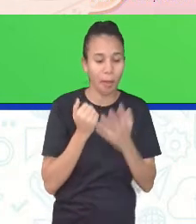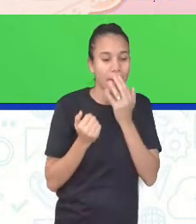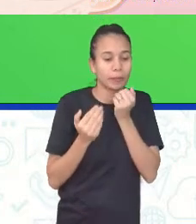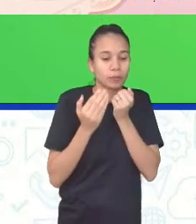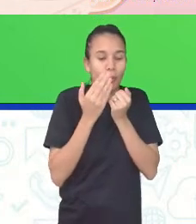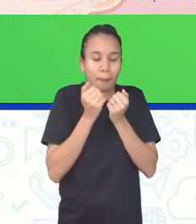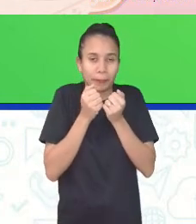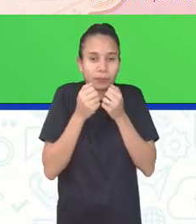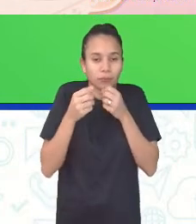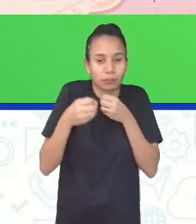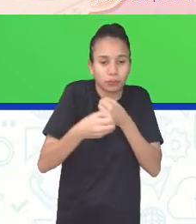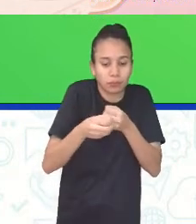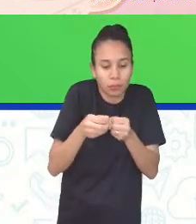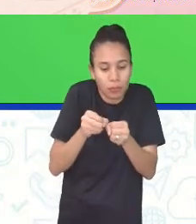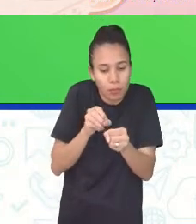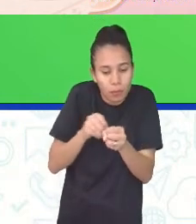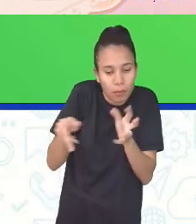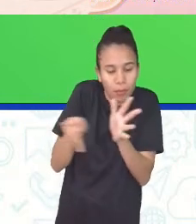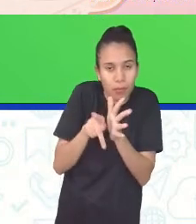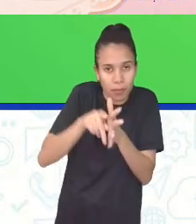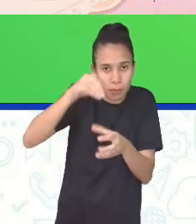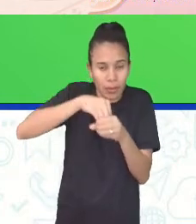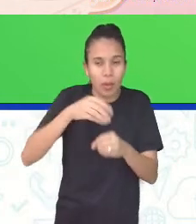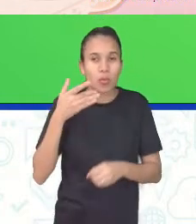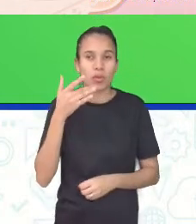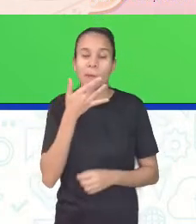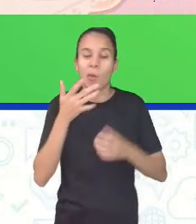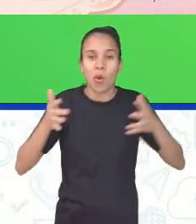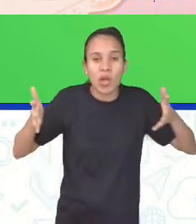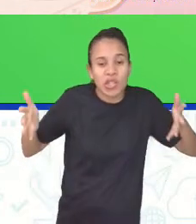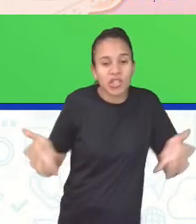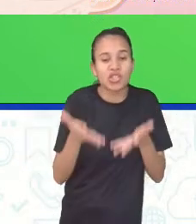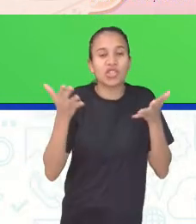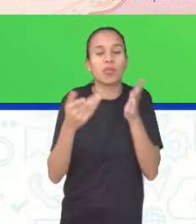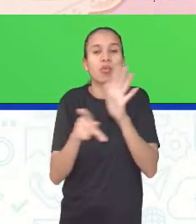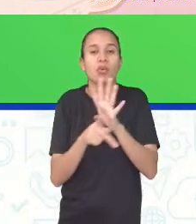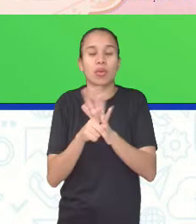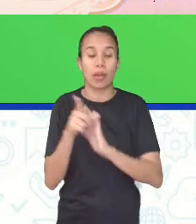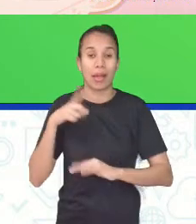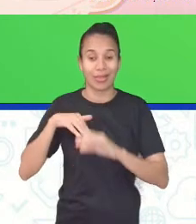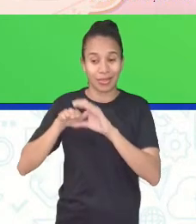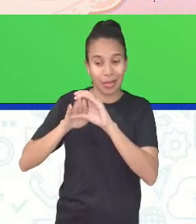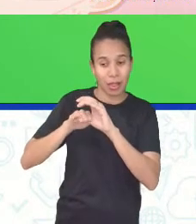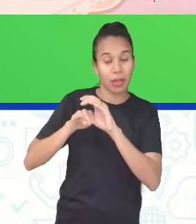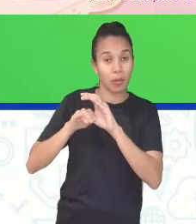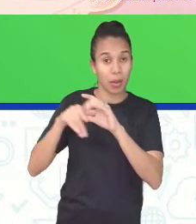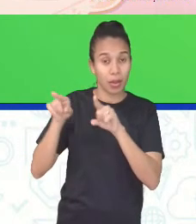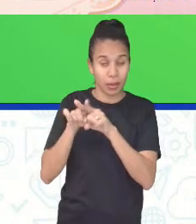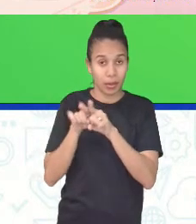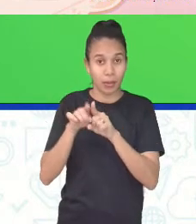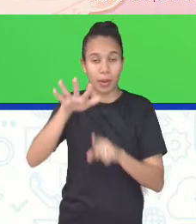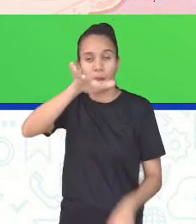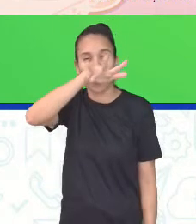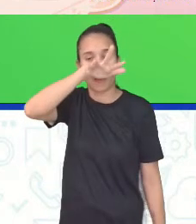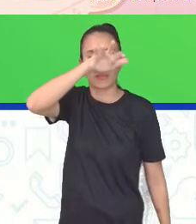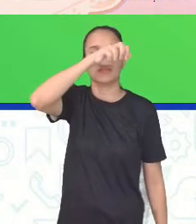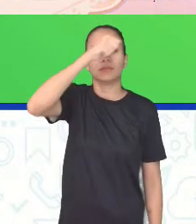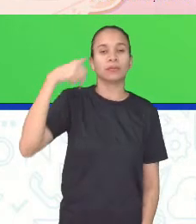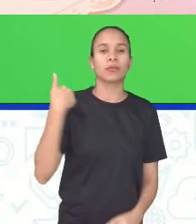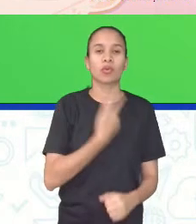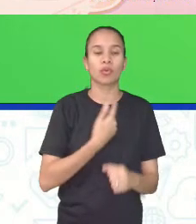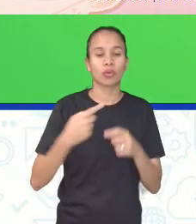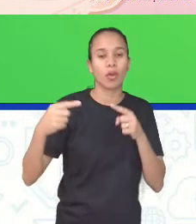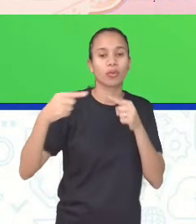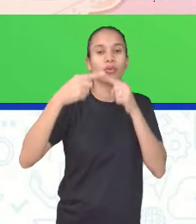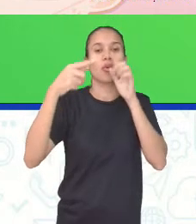moléculas que conferem sabor dos alimentos, estimulam as papilas linguais e as moléculas aromáticas atingem